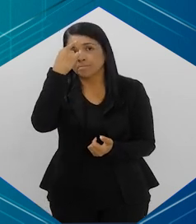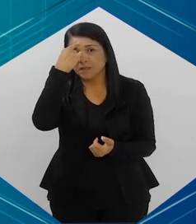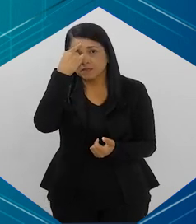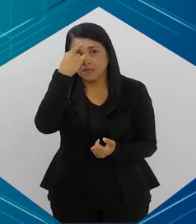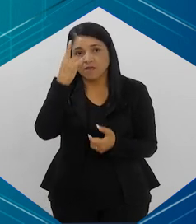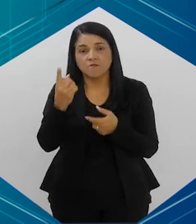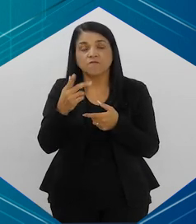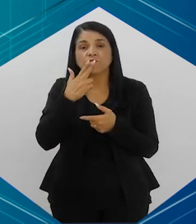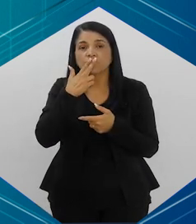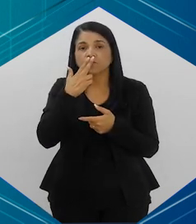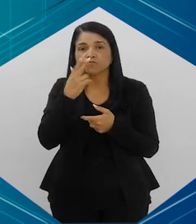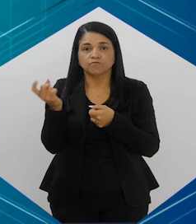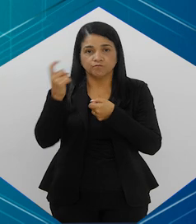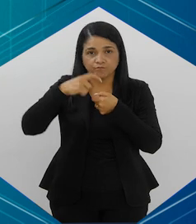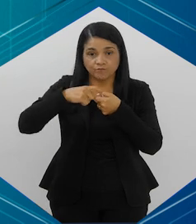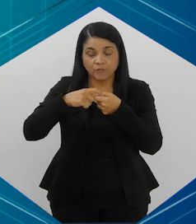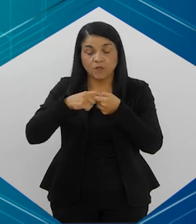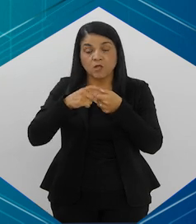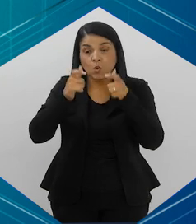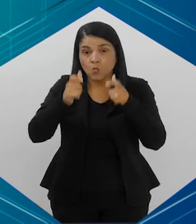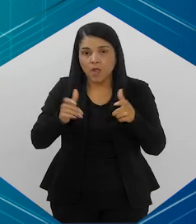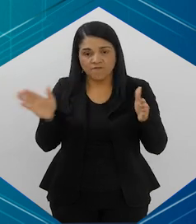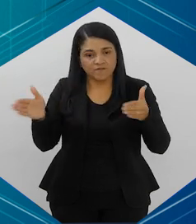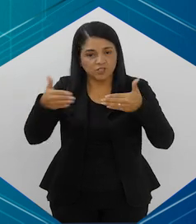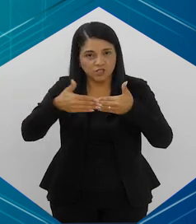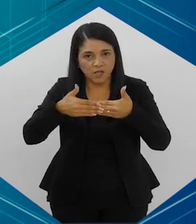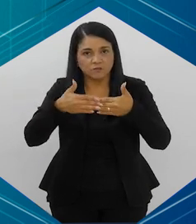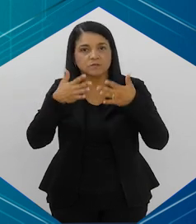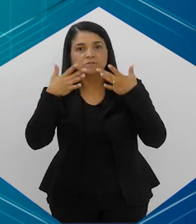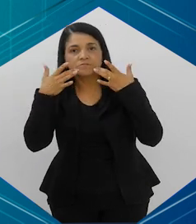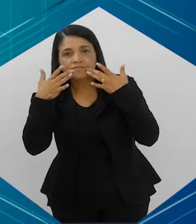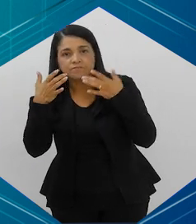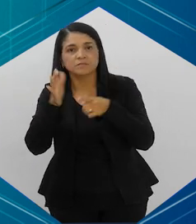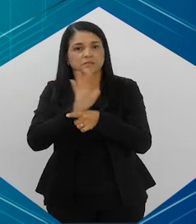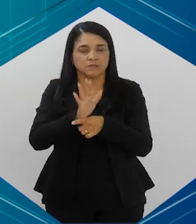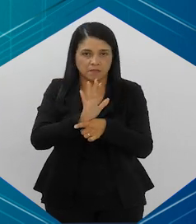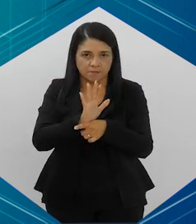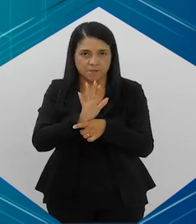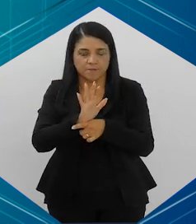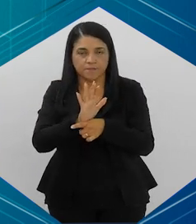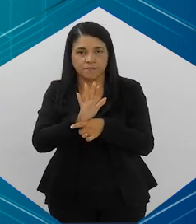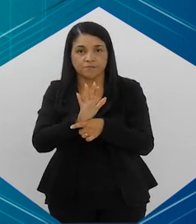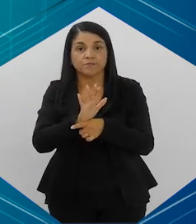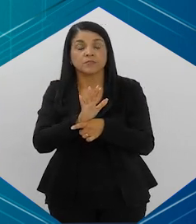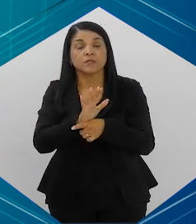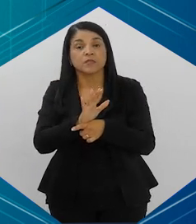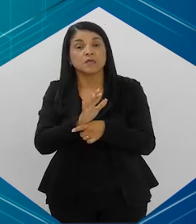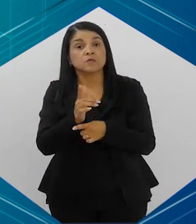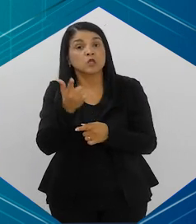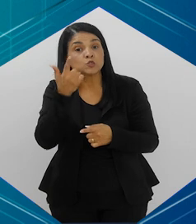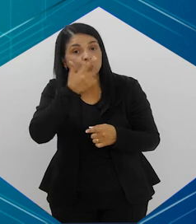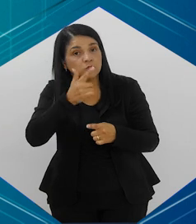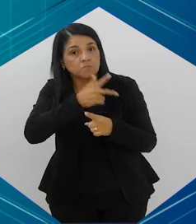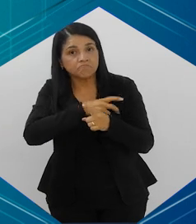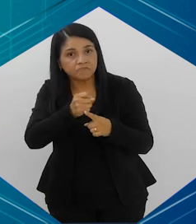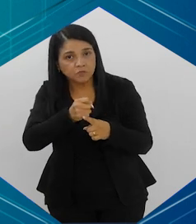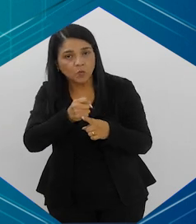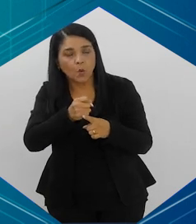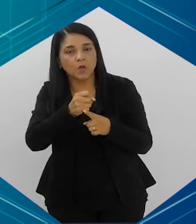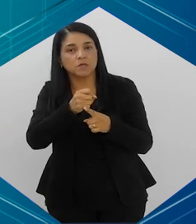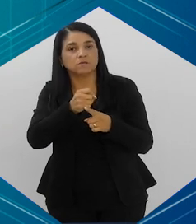se deve pensar em voltar a fumar em lugares fechados, como casa de espetáculos e cinemas. Isso daí é algo que nós